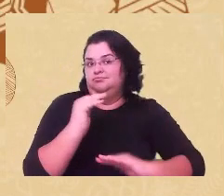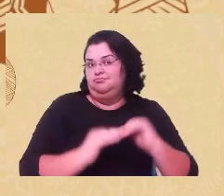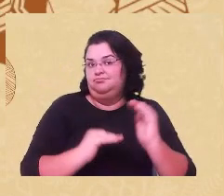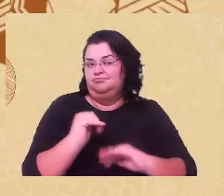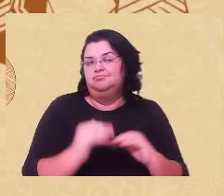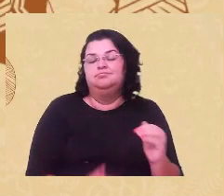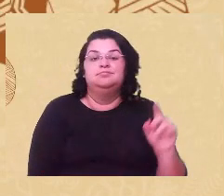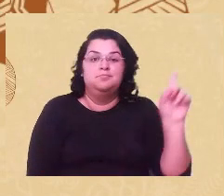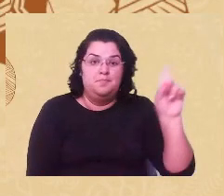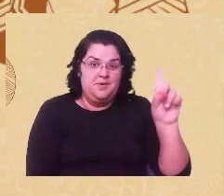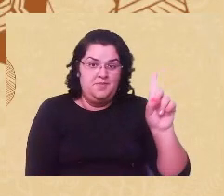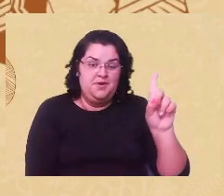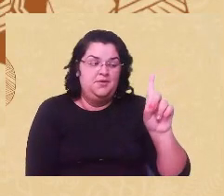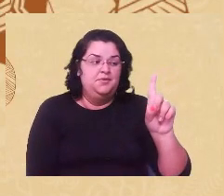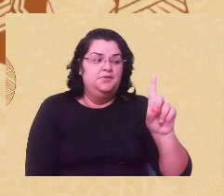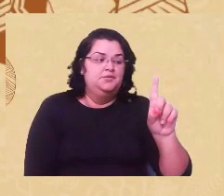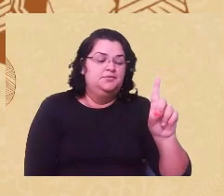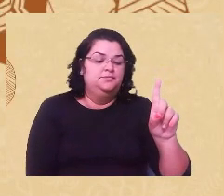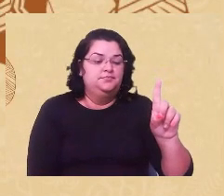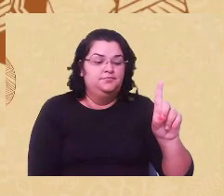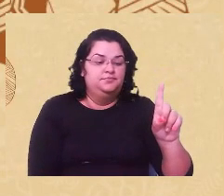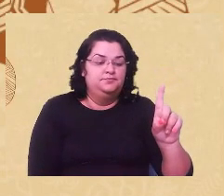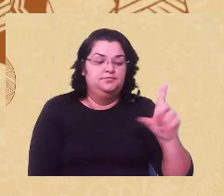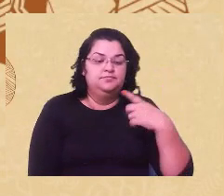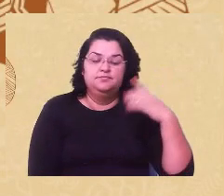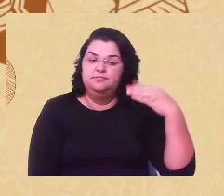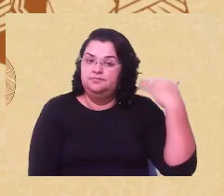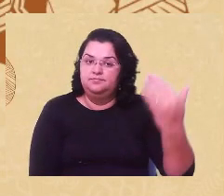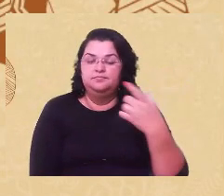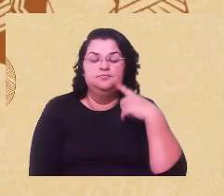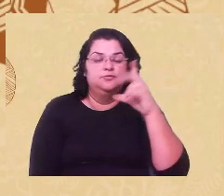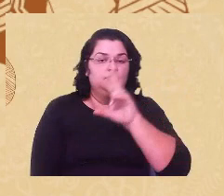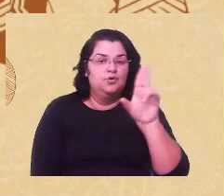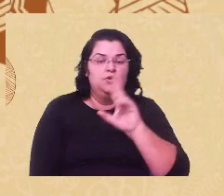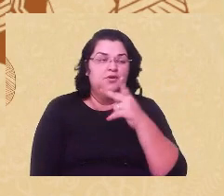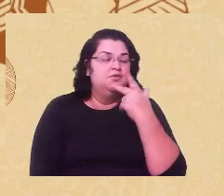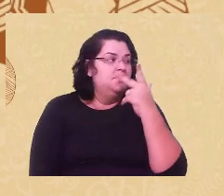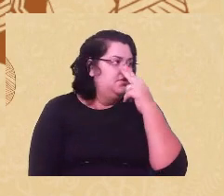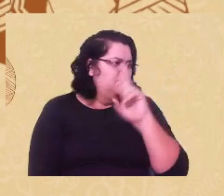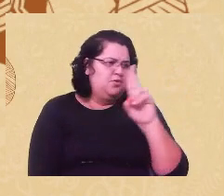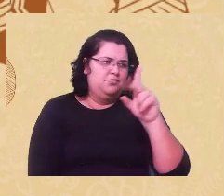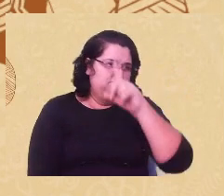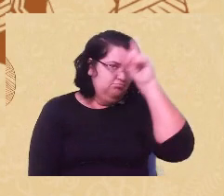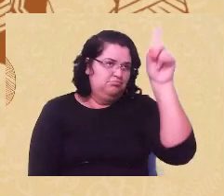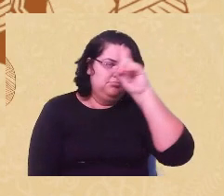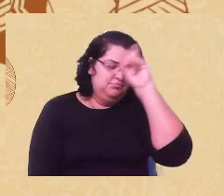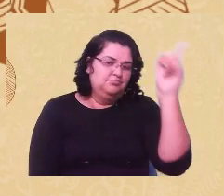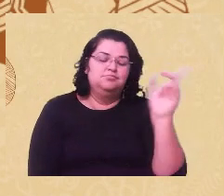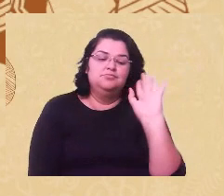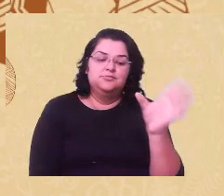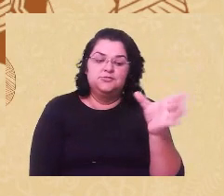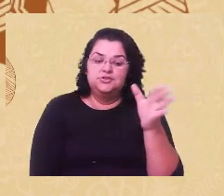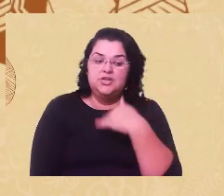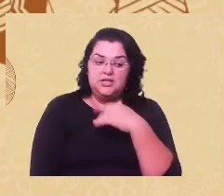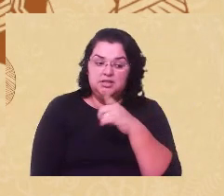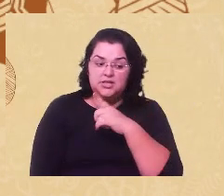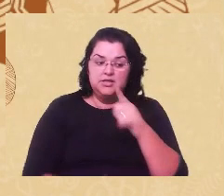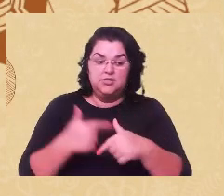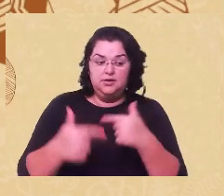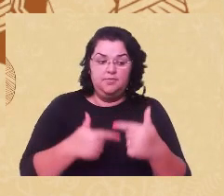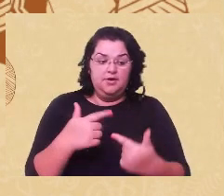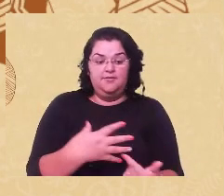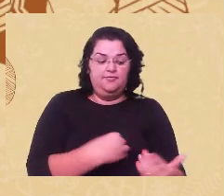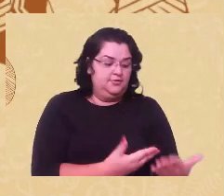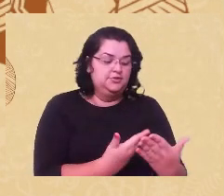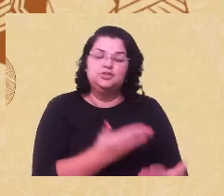caso, a Dandara, que todos os nomes são fictícios, obviamente, ela diz, eu já tinha trabalhado na eternidade, então